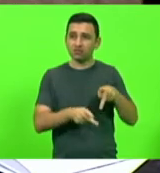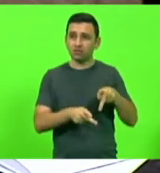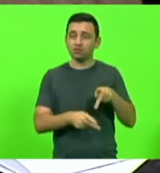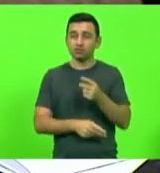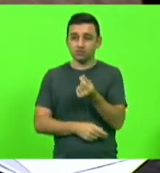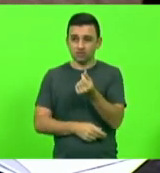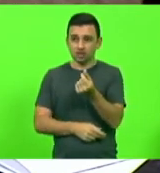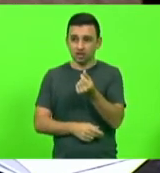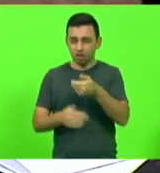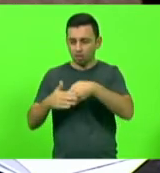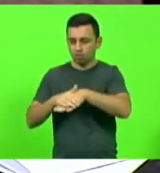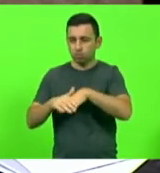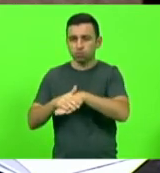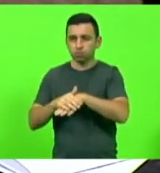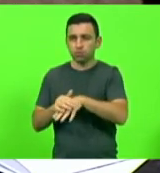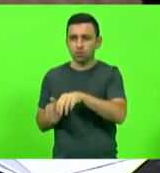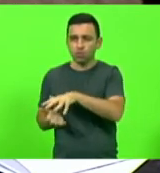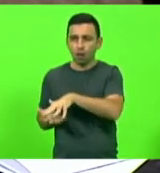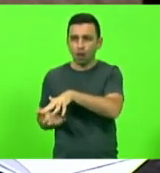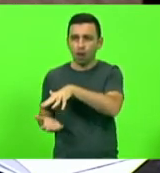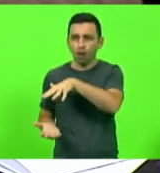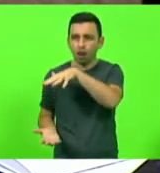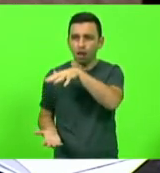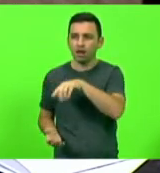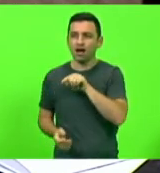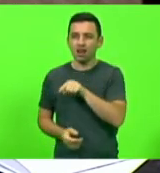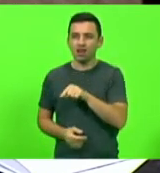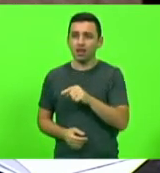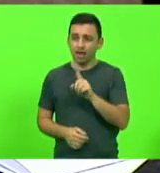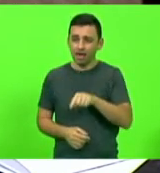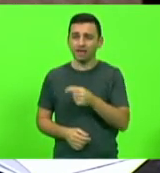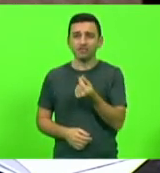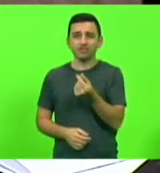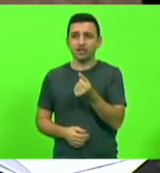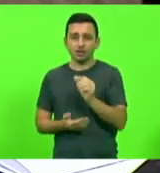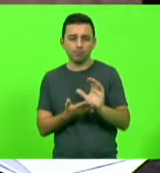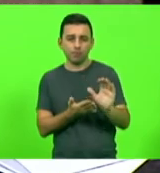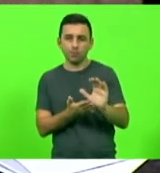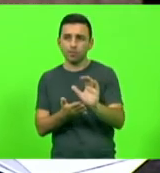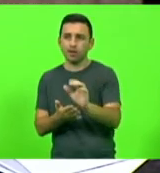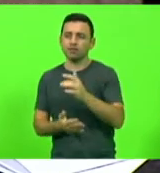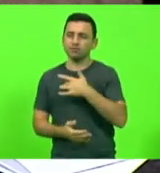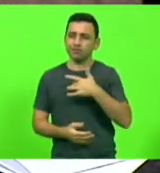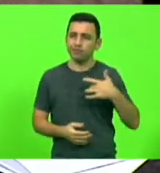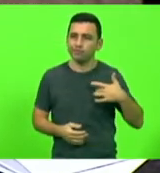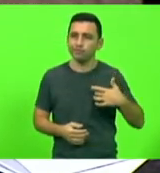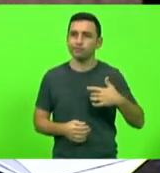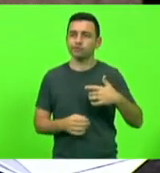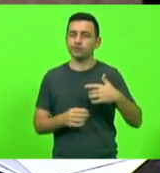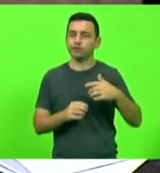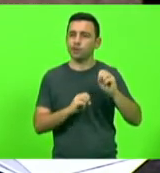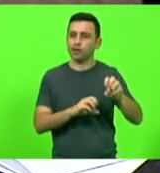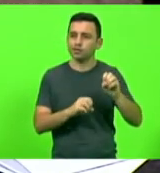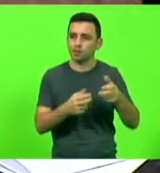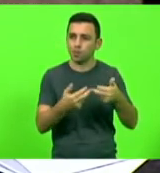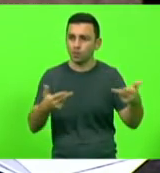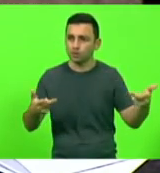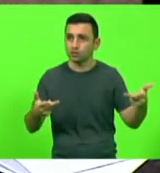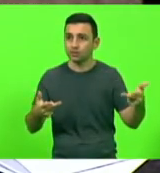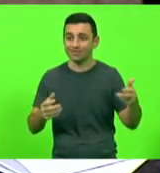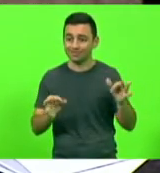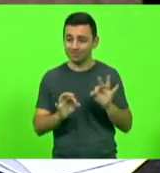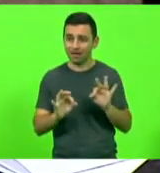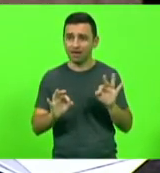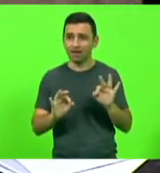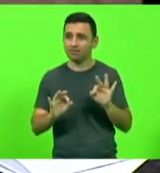fundão é um real que não vai para a saúde, segurança ou educação. Bastiar já